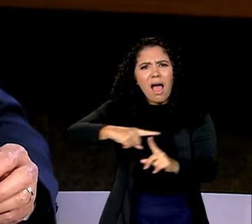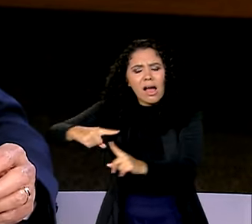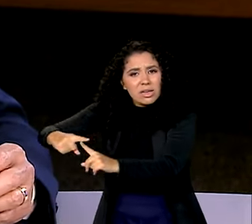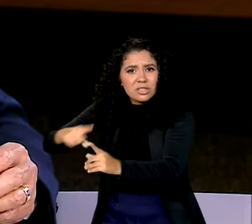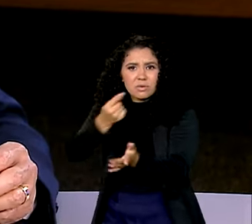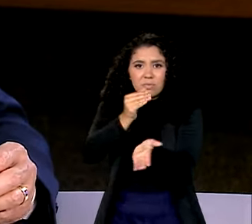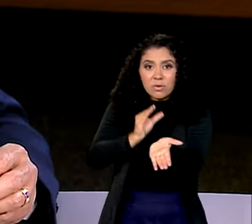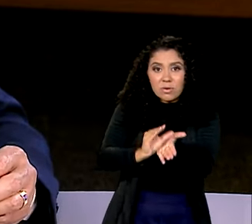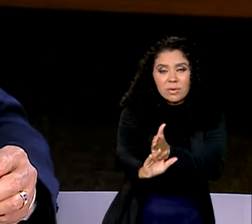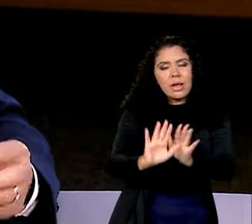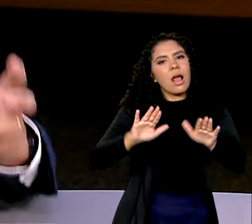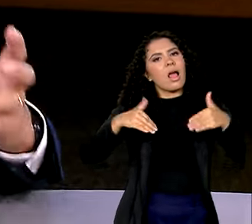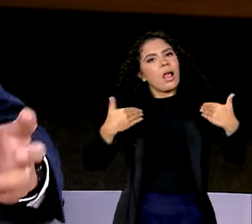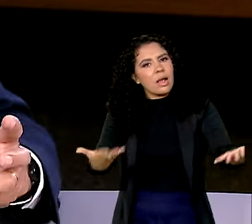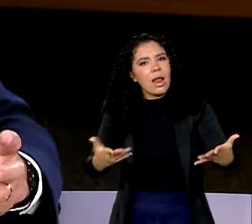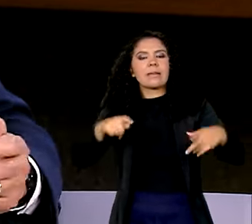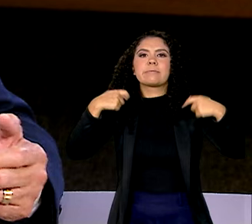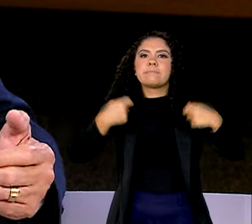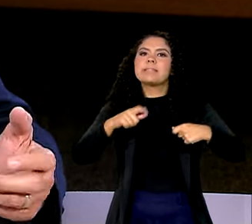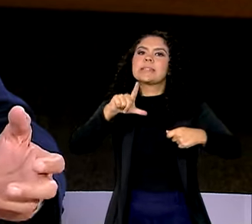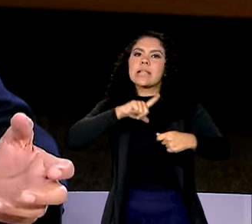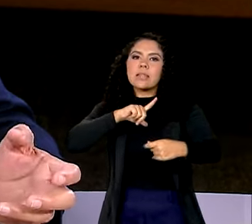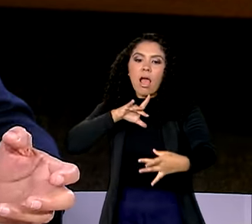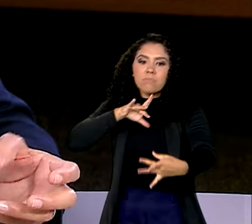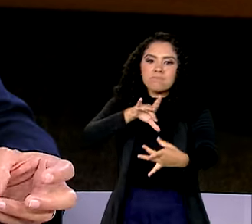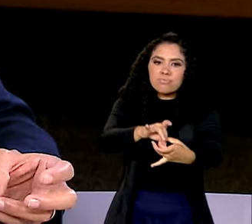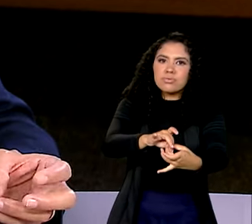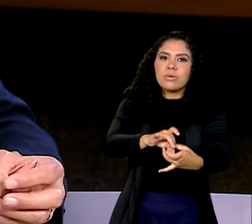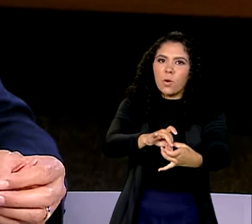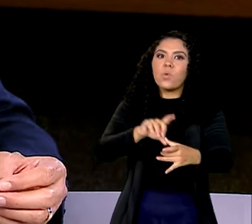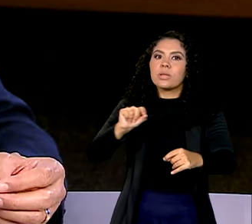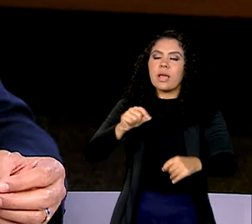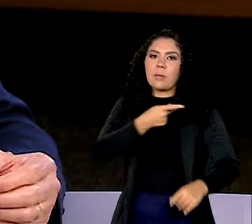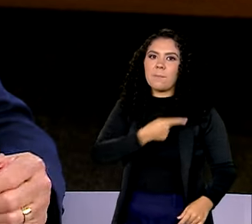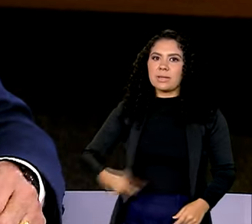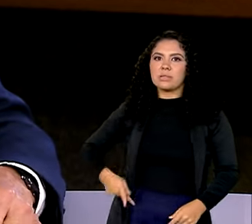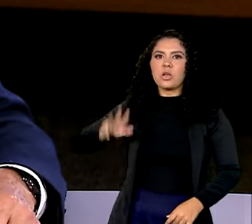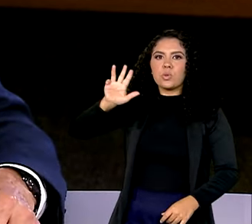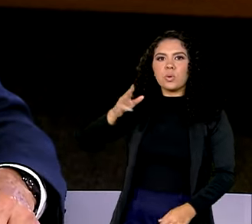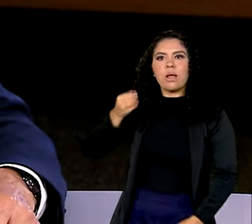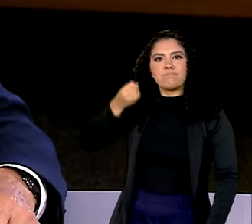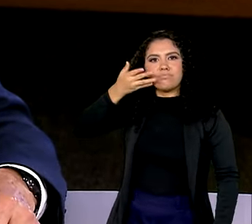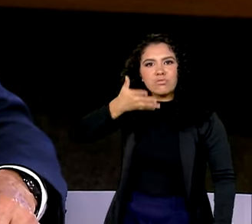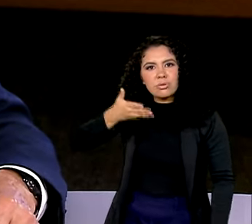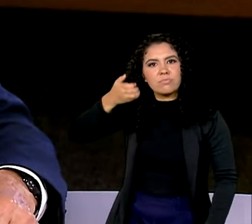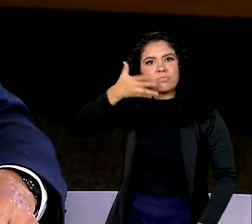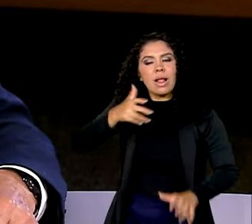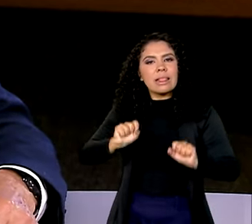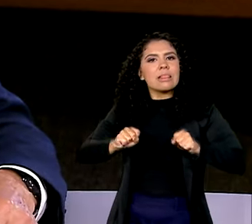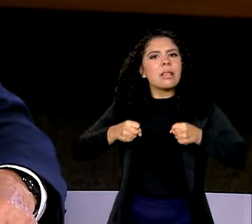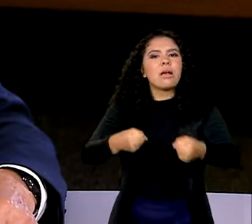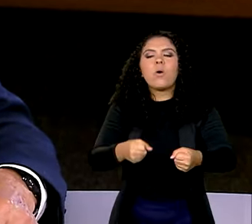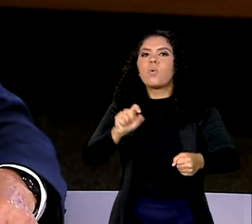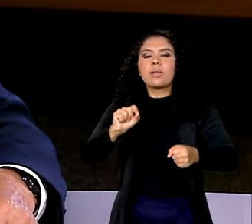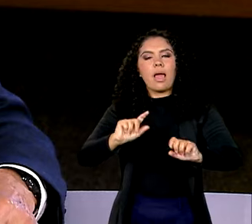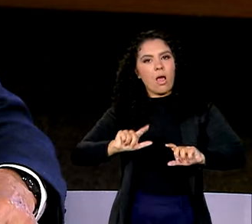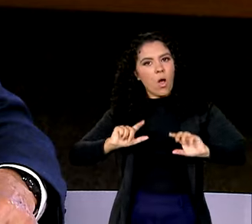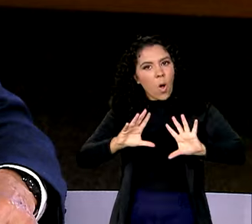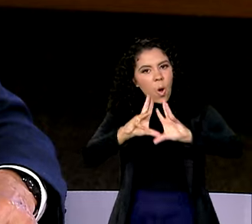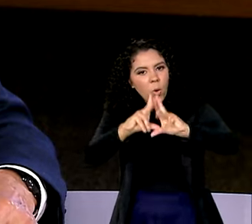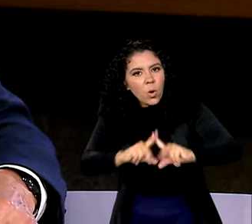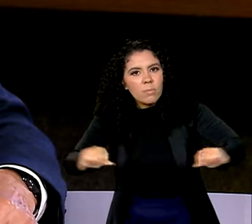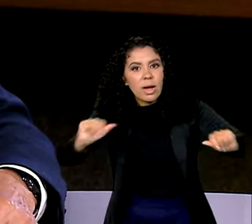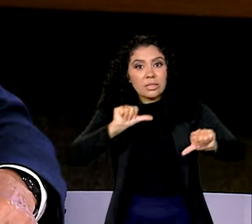isso precisa ter coerência com aquilo que o presidente Lula tem defendido. O presidente Lula tem defendido o combate às